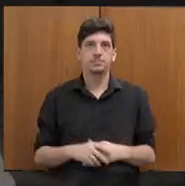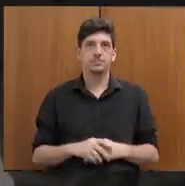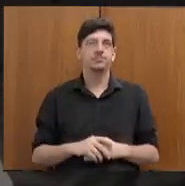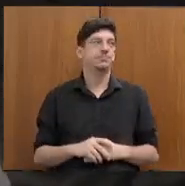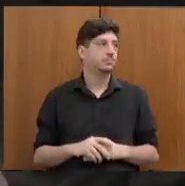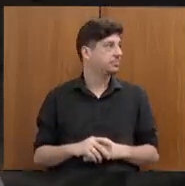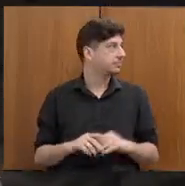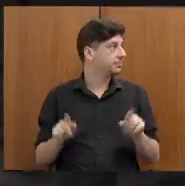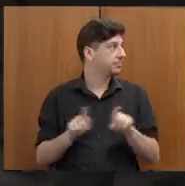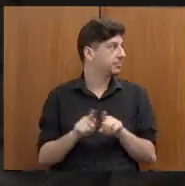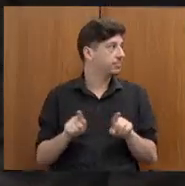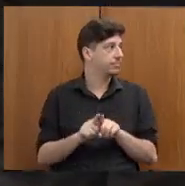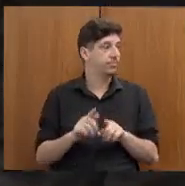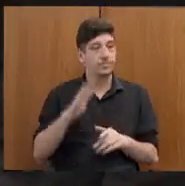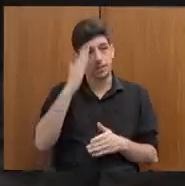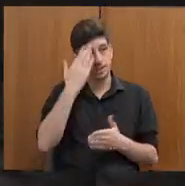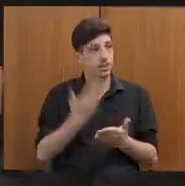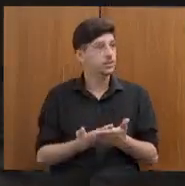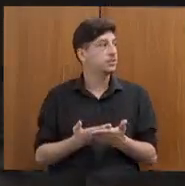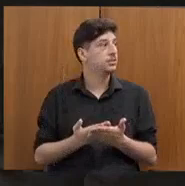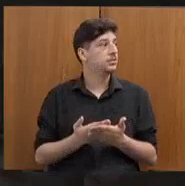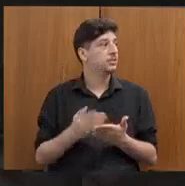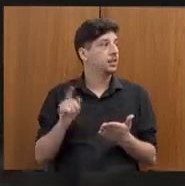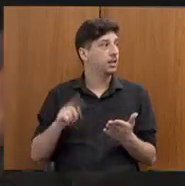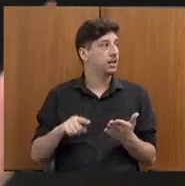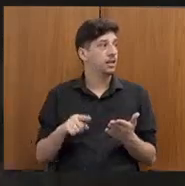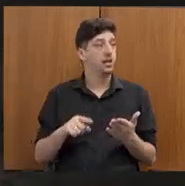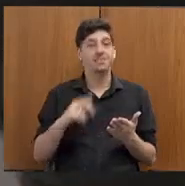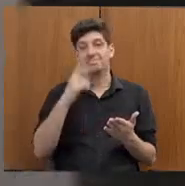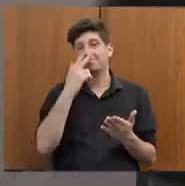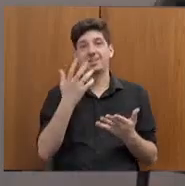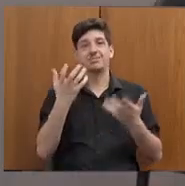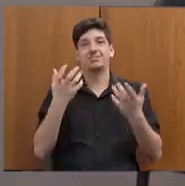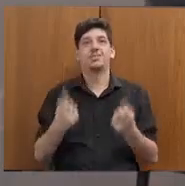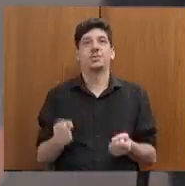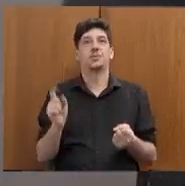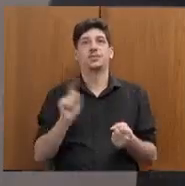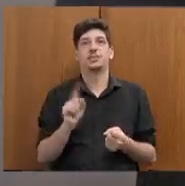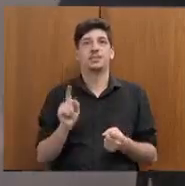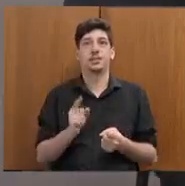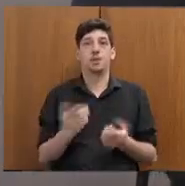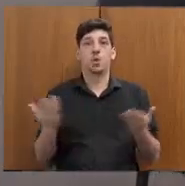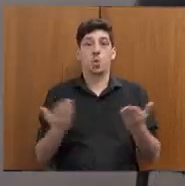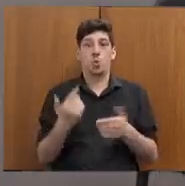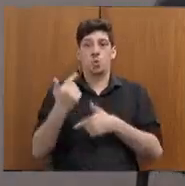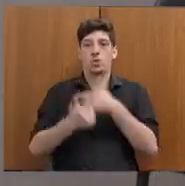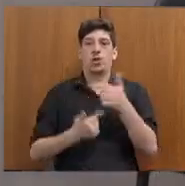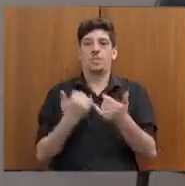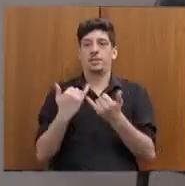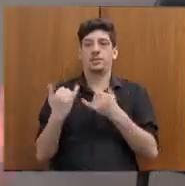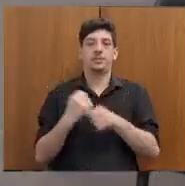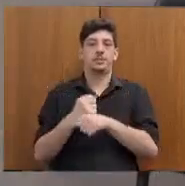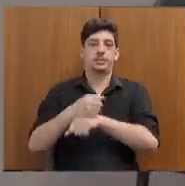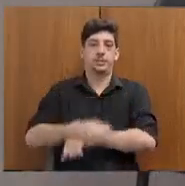Para nós, isso, acho até que é inaceitável hoje ter trabalho escravo, esse tipo de trabalho